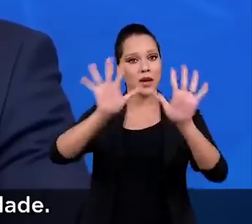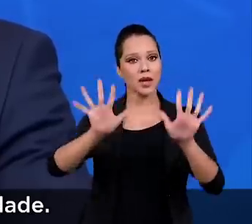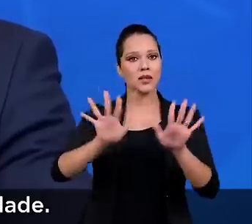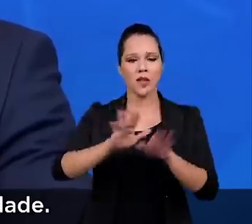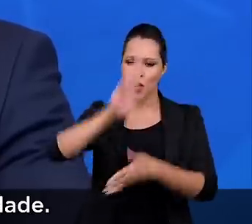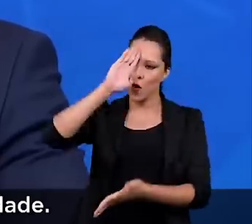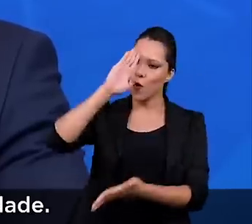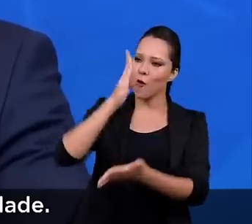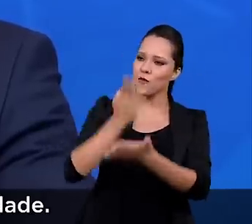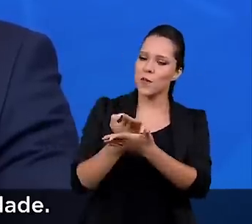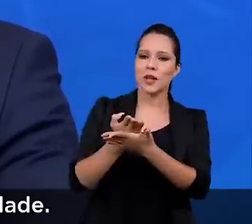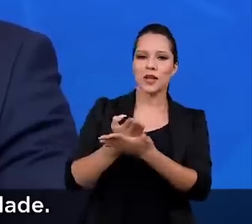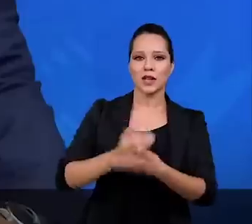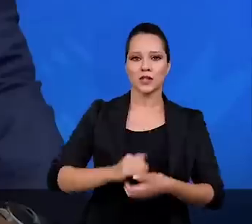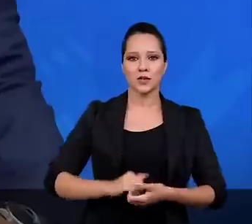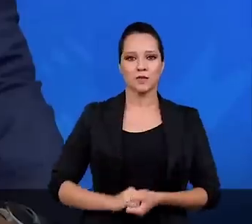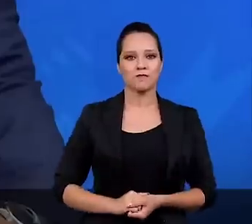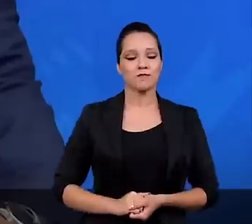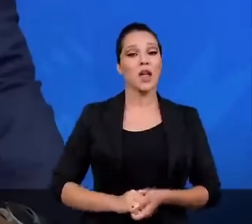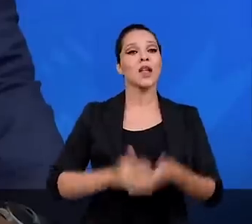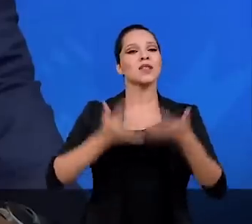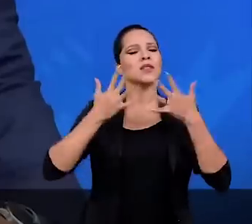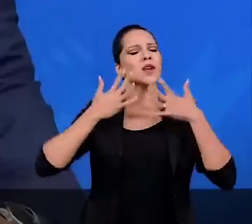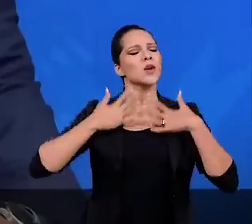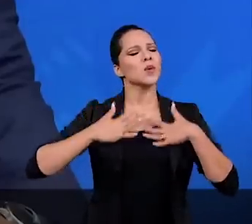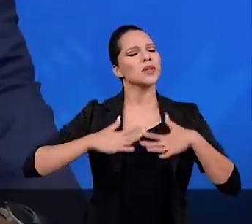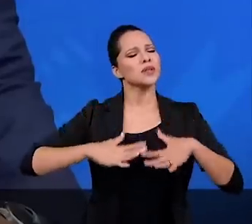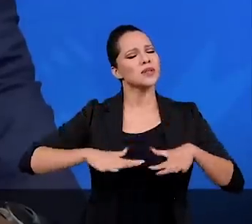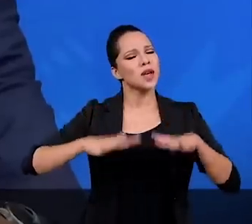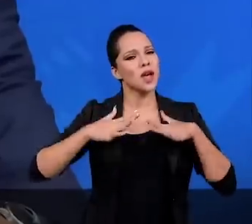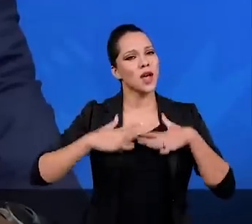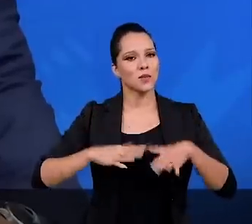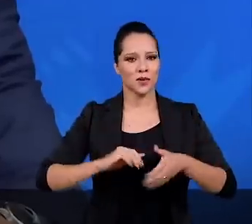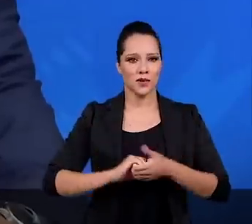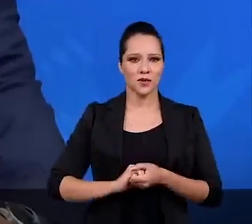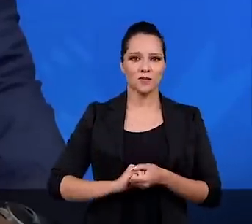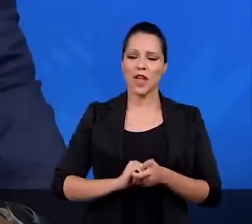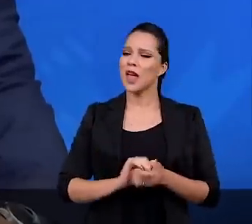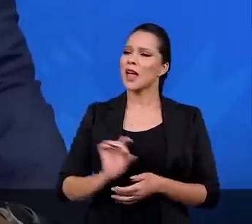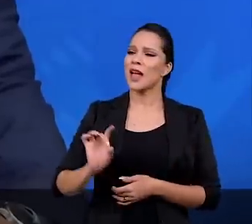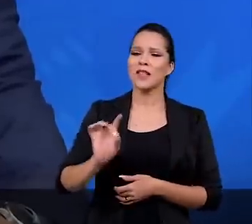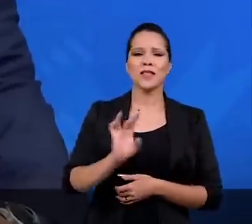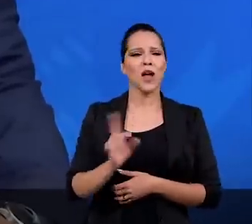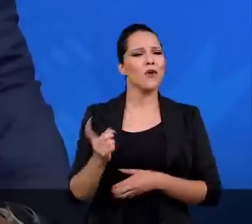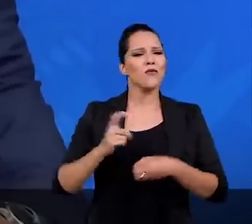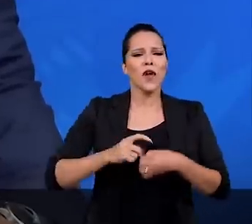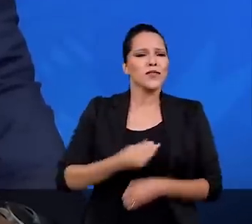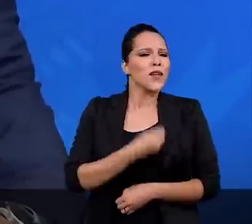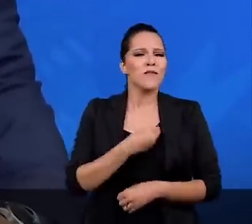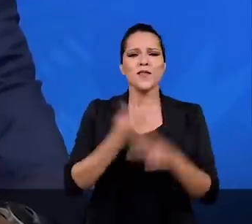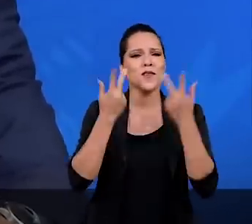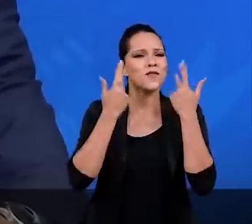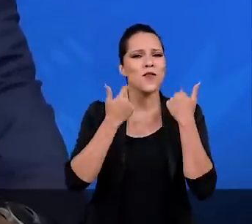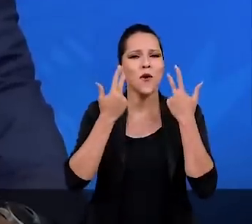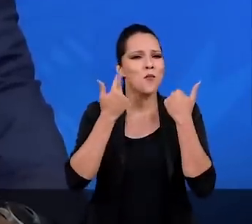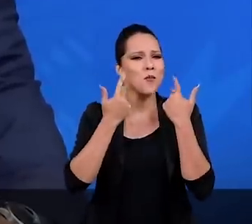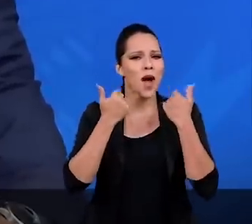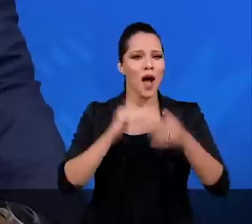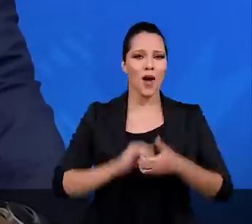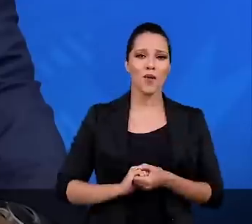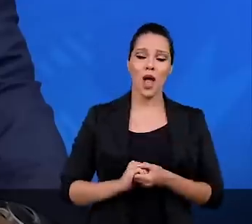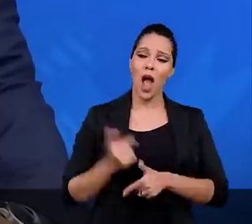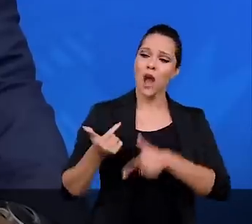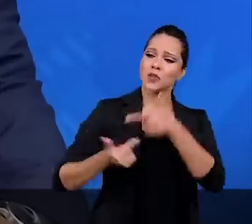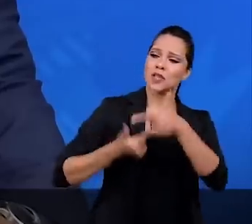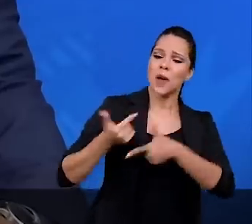e confiabilidade. Tranquilizemo-nos. Retornemos à normalidade da vida, aos nossos